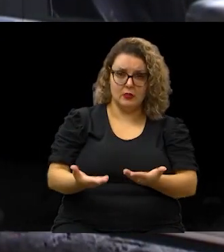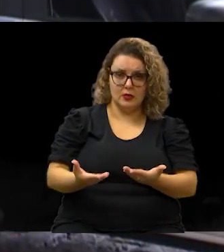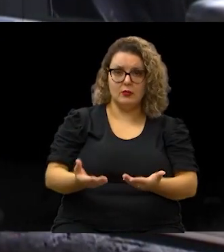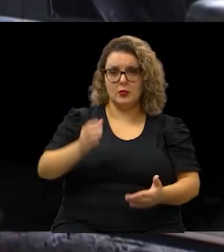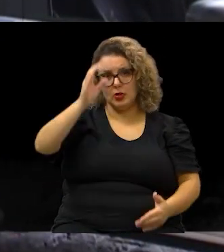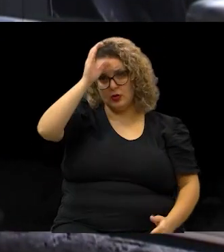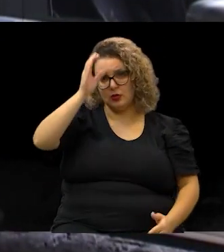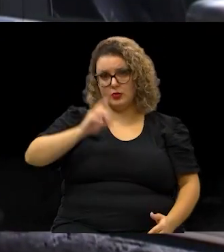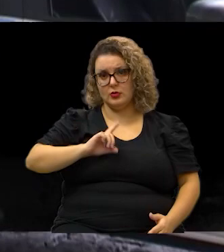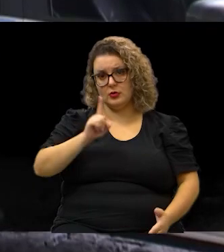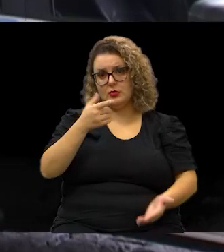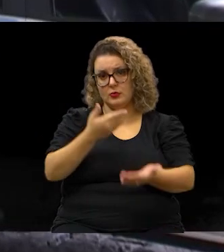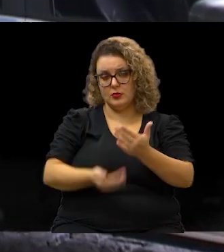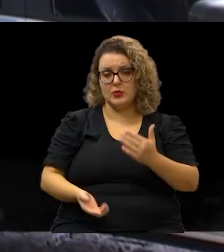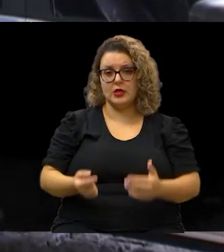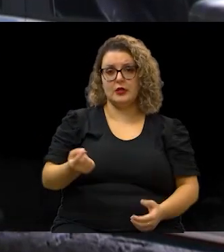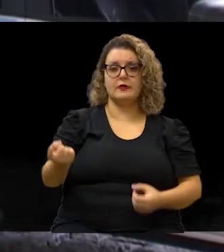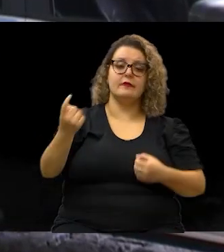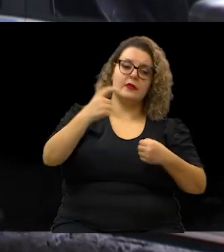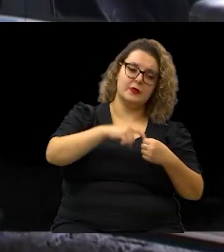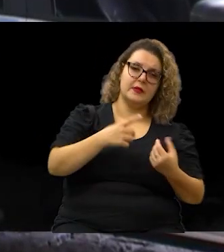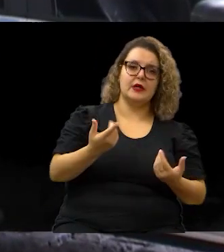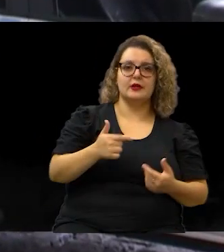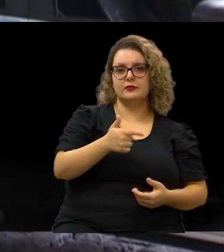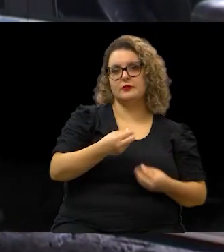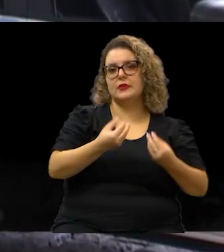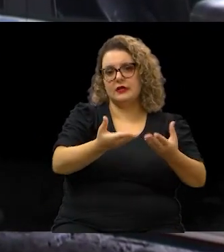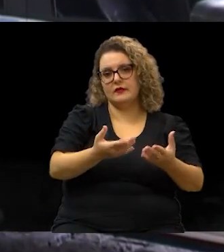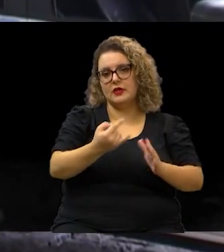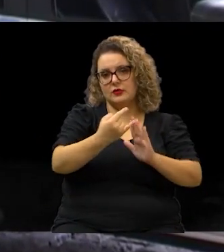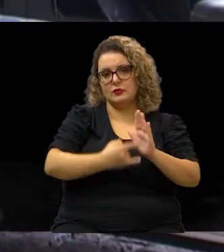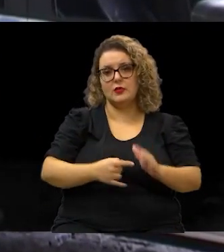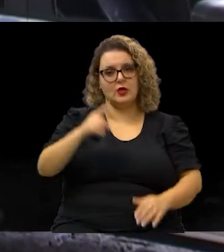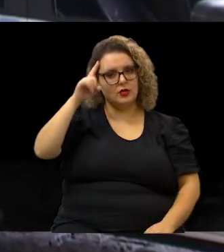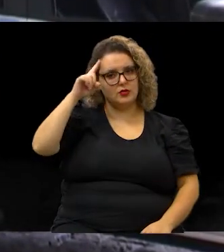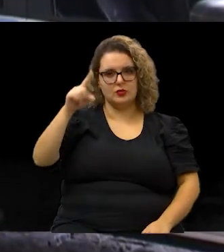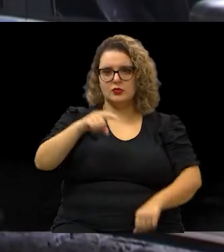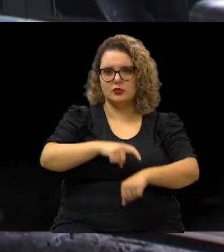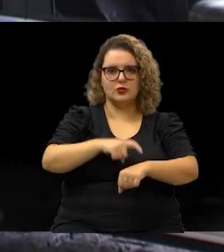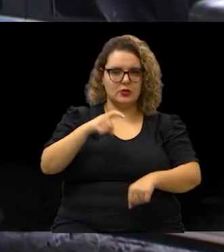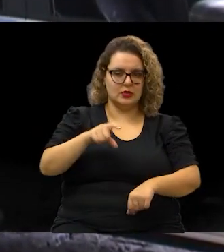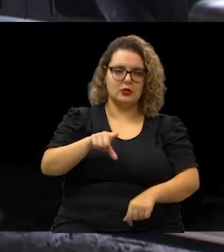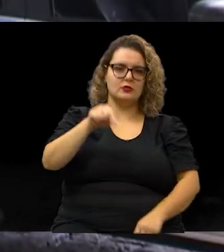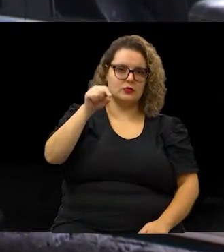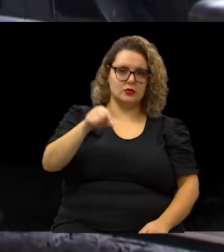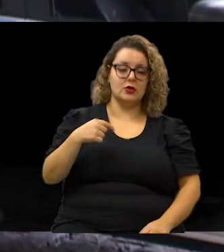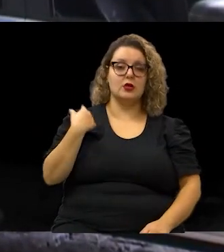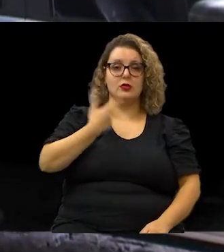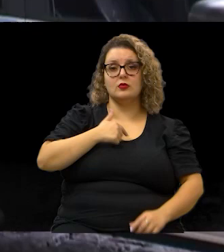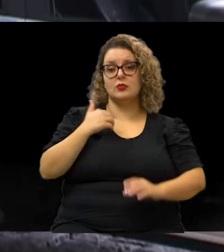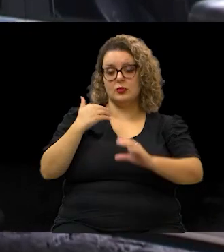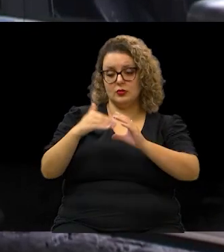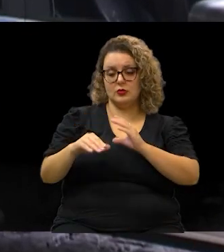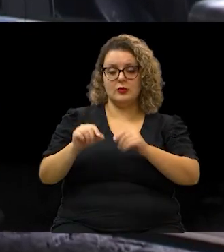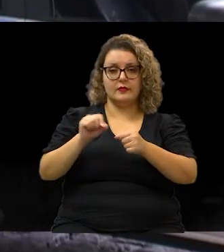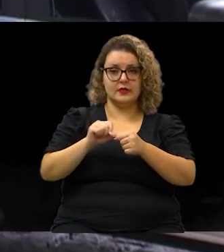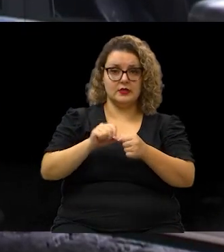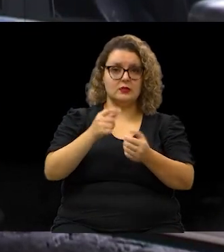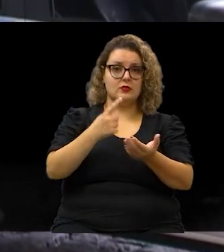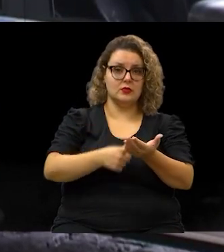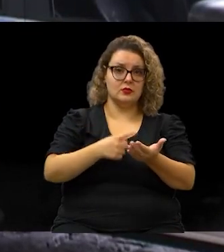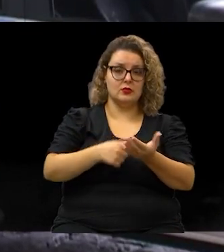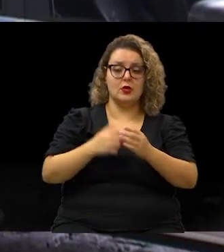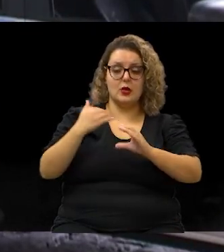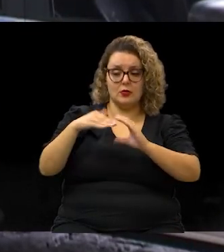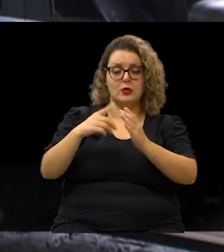munícipe não perca a viagem. Em seguida, ele escolhe a data e o horário disponível. Nós vamos mandar, assim que ele fizer o agendamento, um